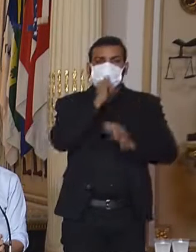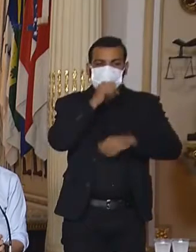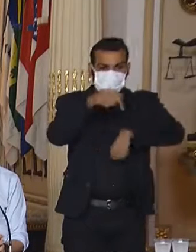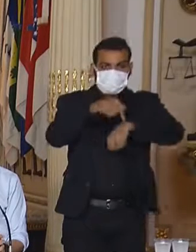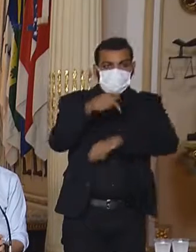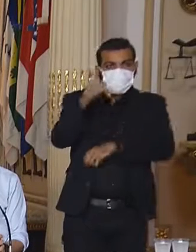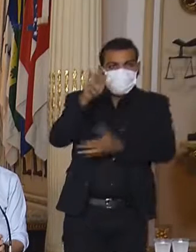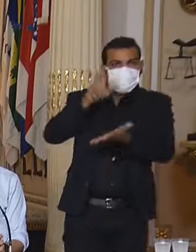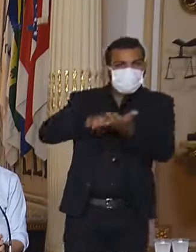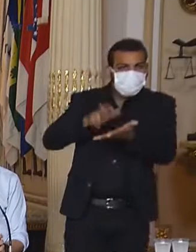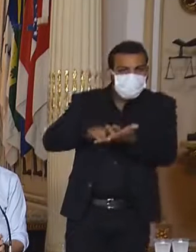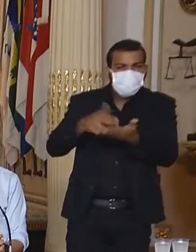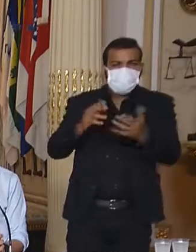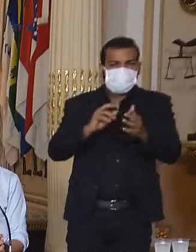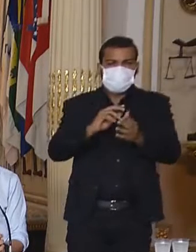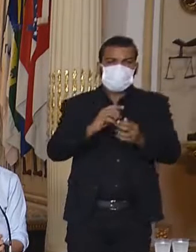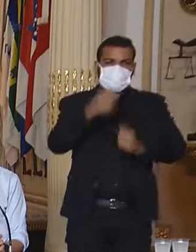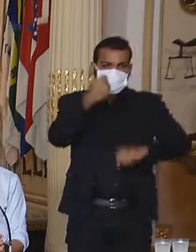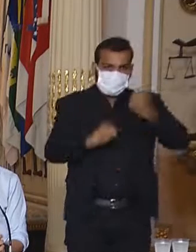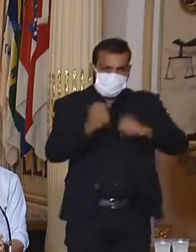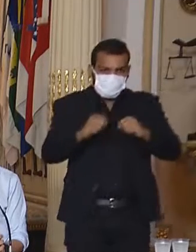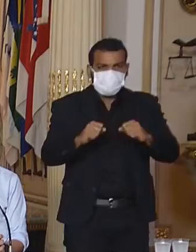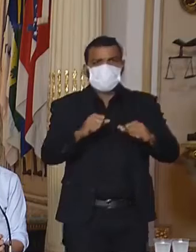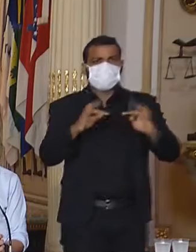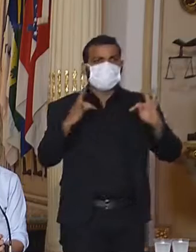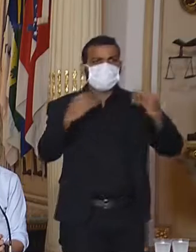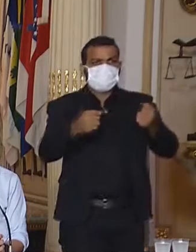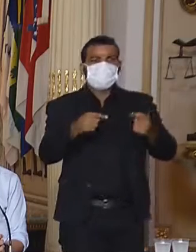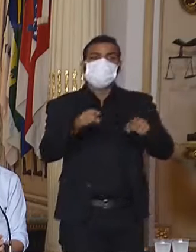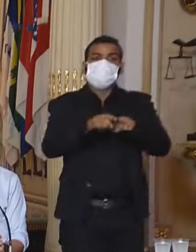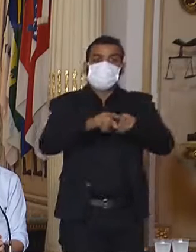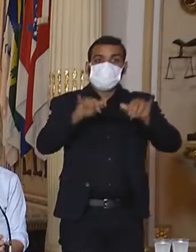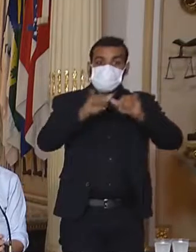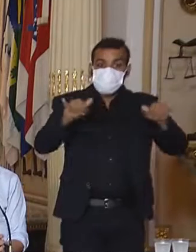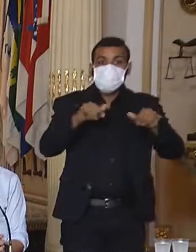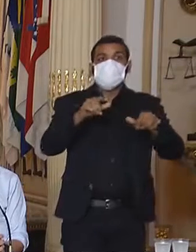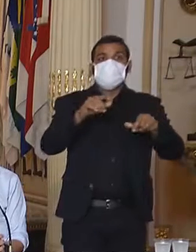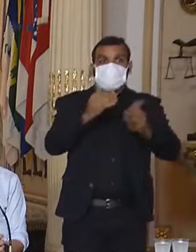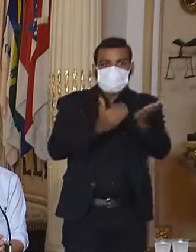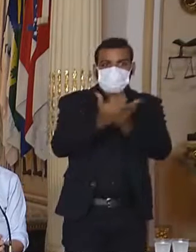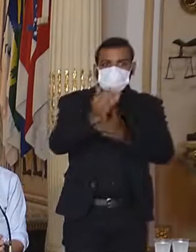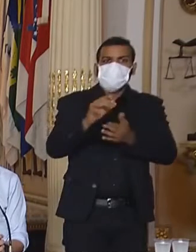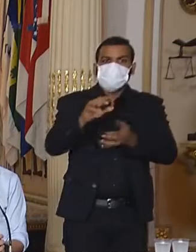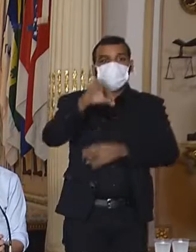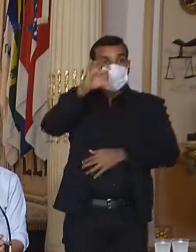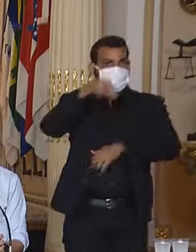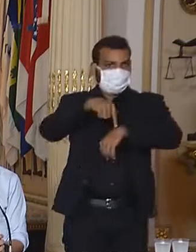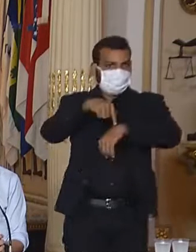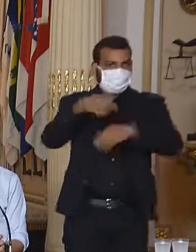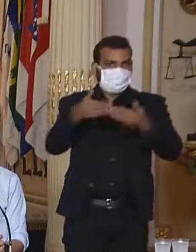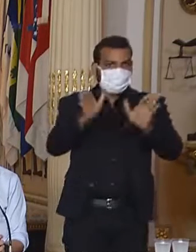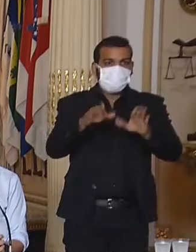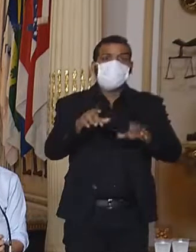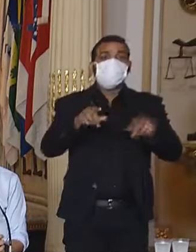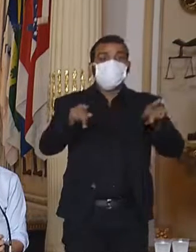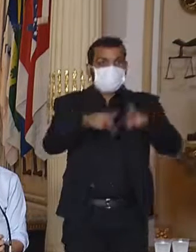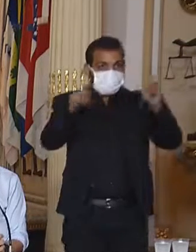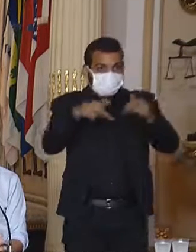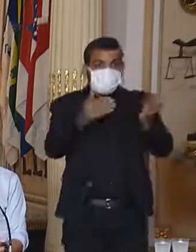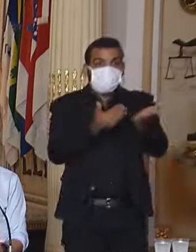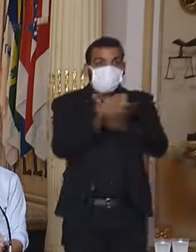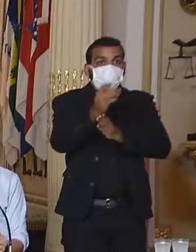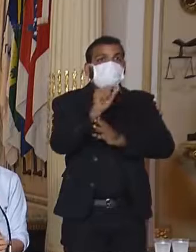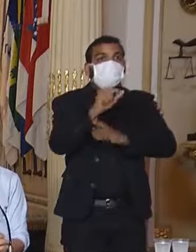construção civil, a indústria de forma geral às 8h, o comércio agora que foi autorizado a partir das 9h, o shopping que já foi anunciado aqui a partir de meio-dia,